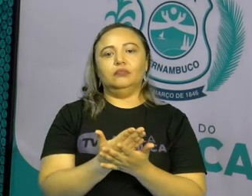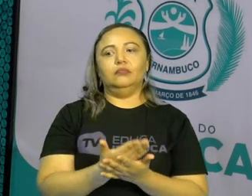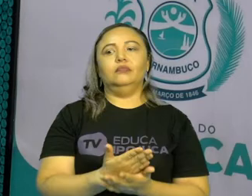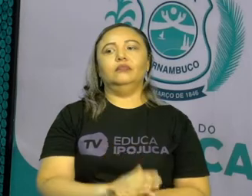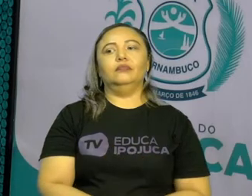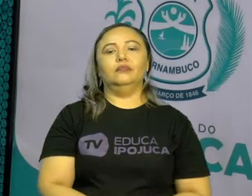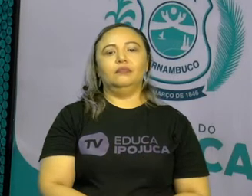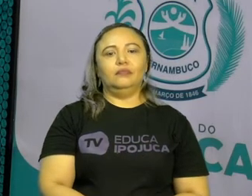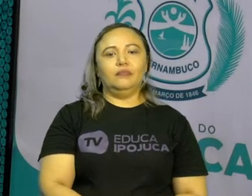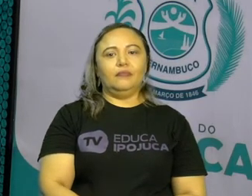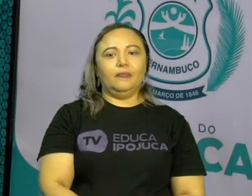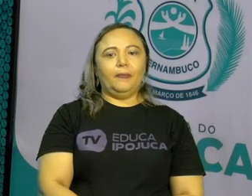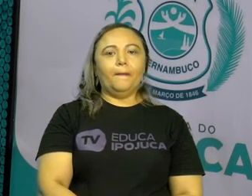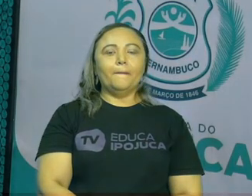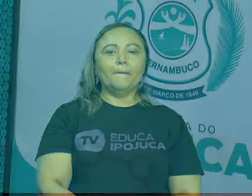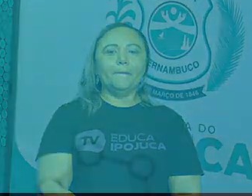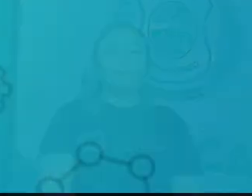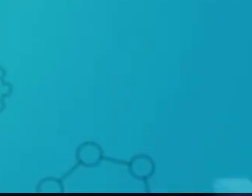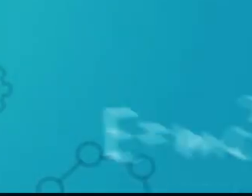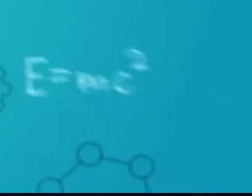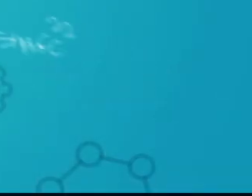Até lá, se Deus quiser.